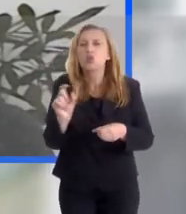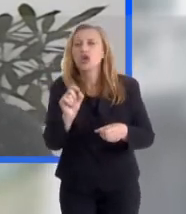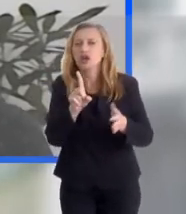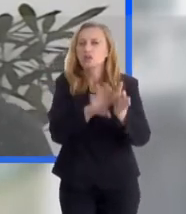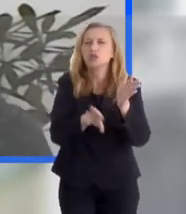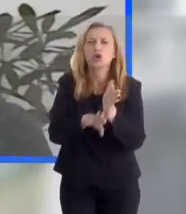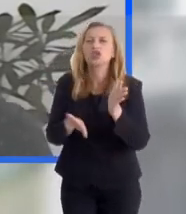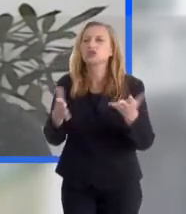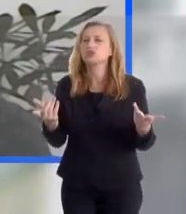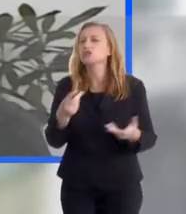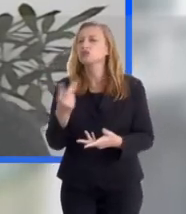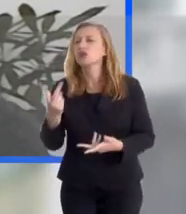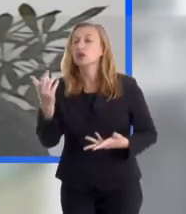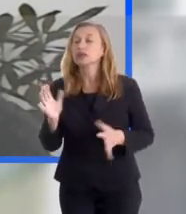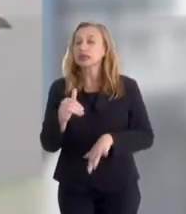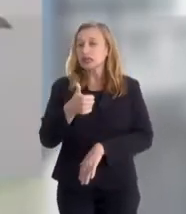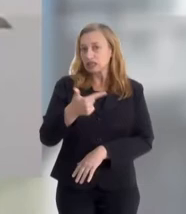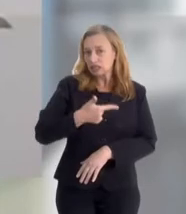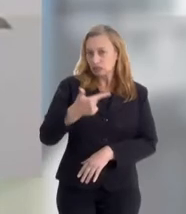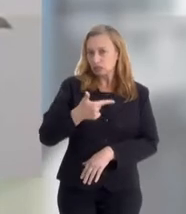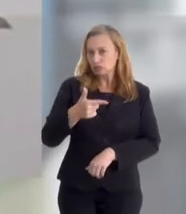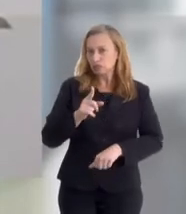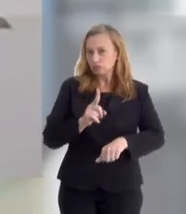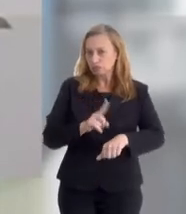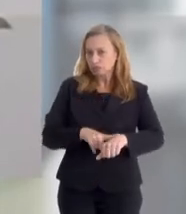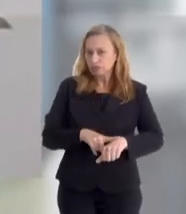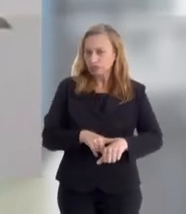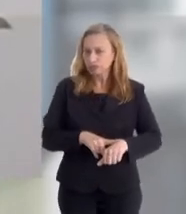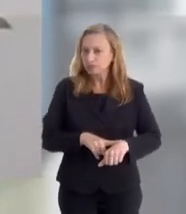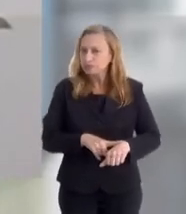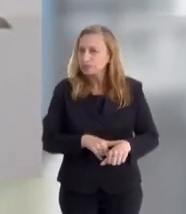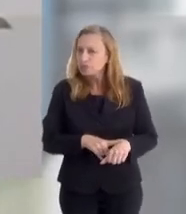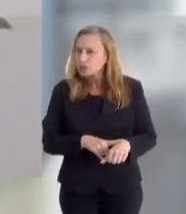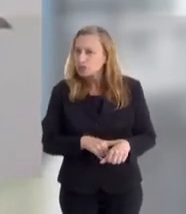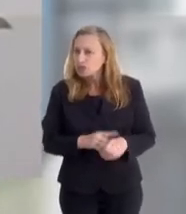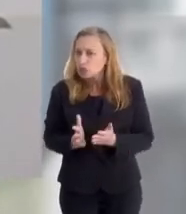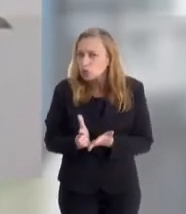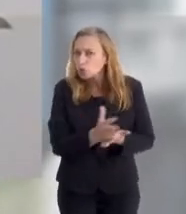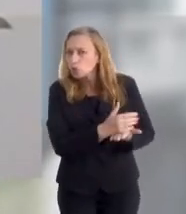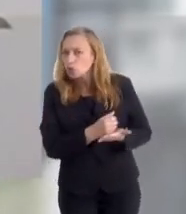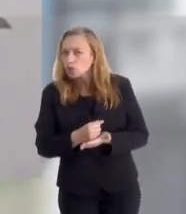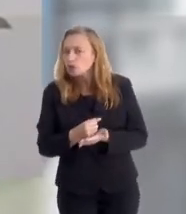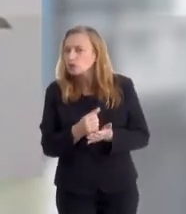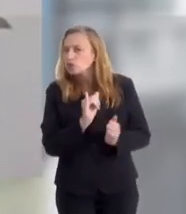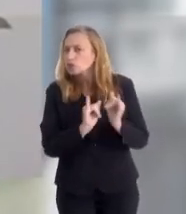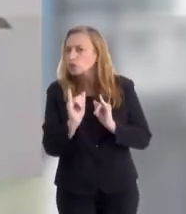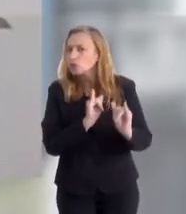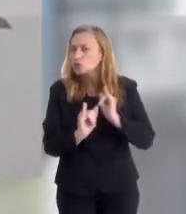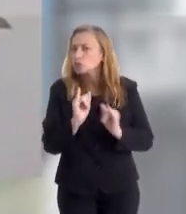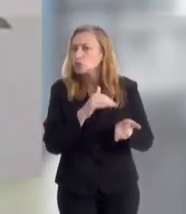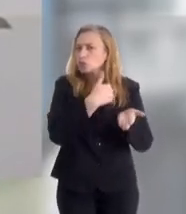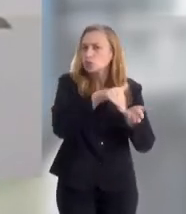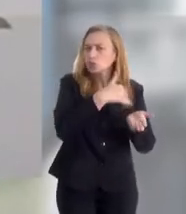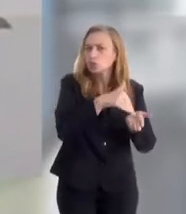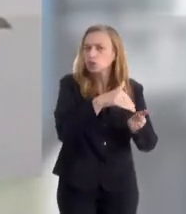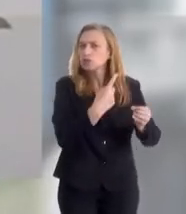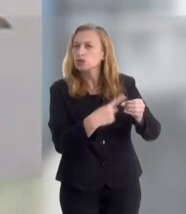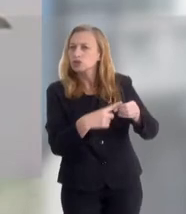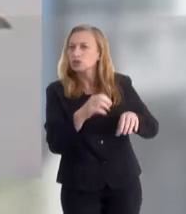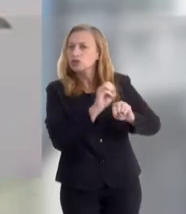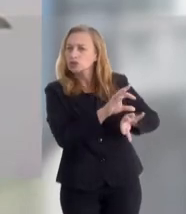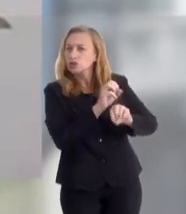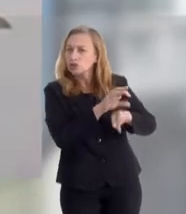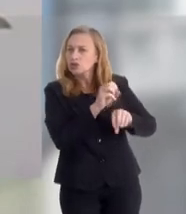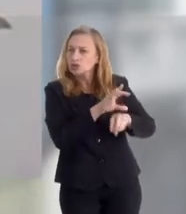Como é que é? Como é que você chegou a esse valor? Nessa segunda etapa, a gente... A gente recolheu dados com a Secretaria